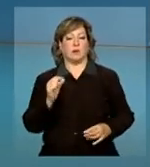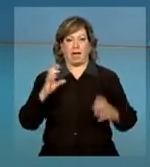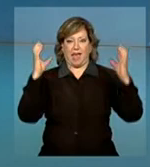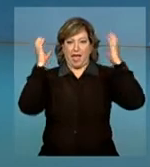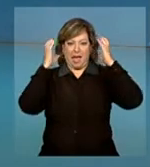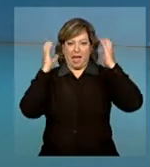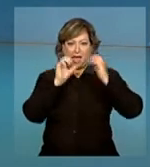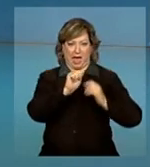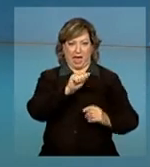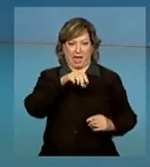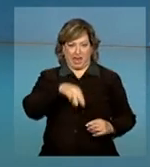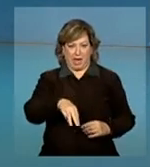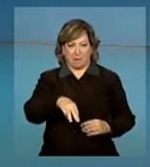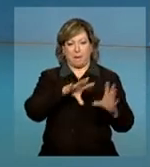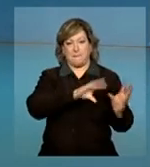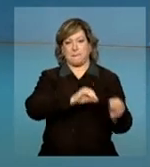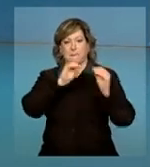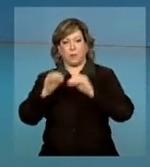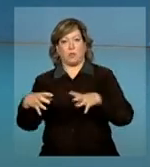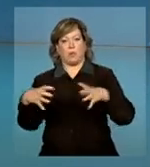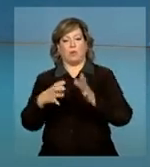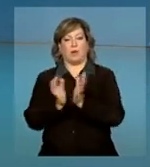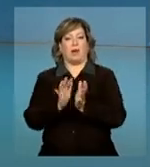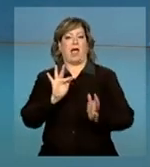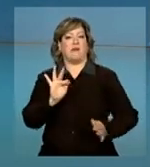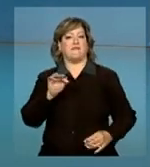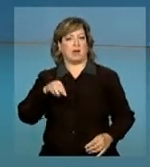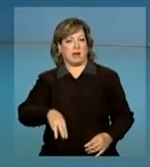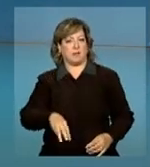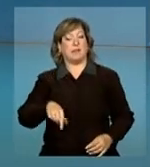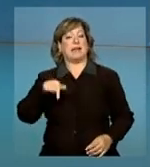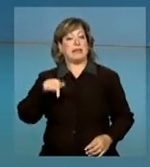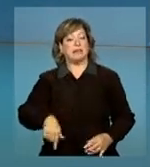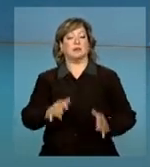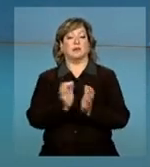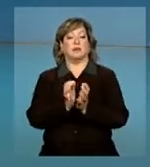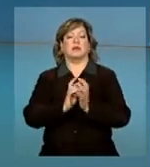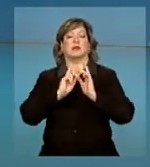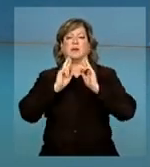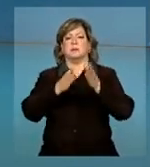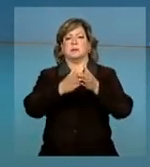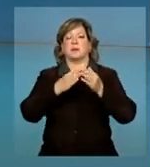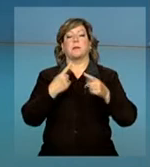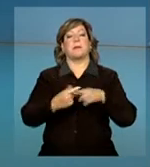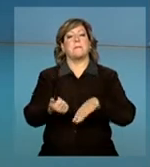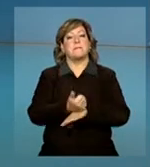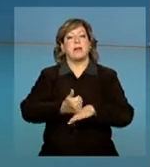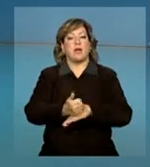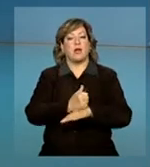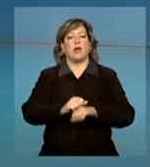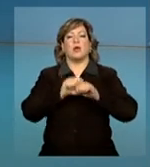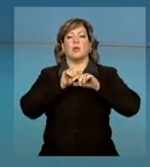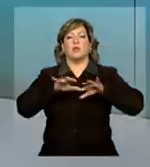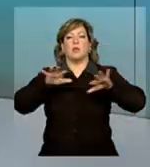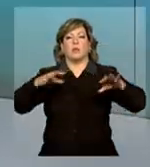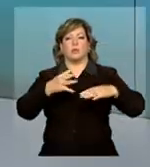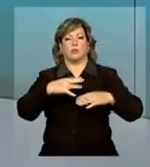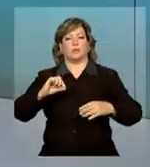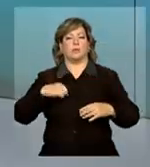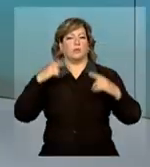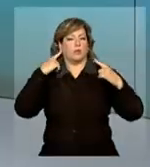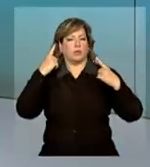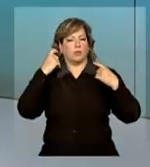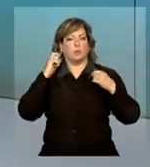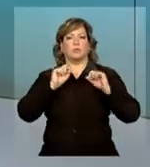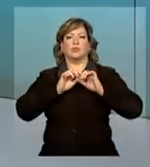AM para a faixa FM. É uma reivindicação do setor para melhorar a qualidade das transmissões. A